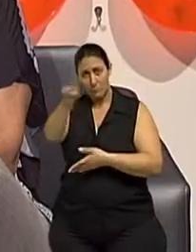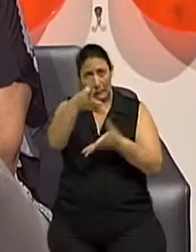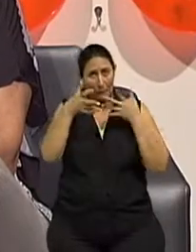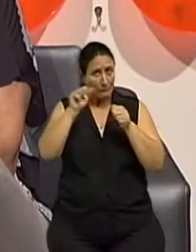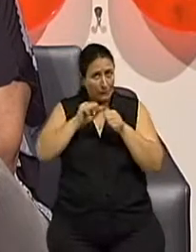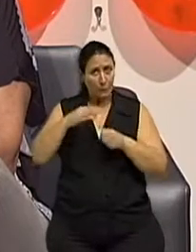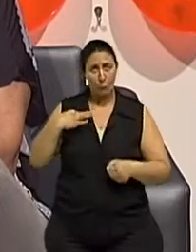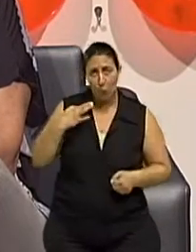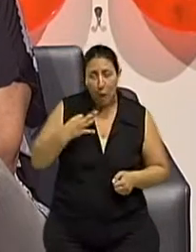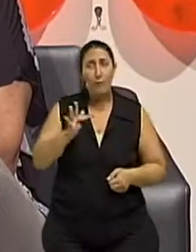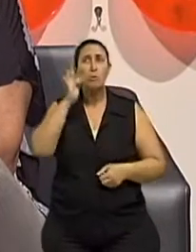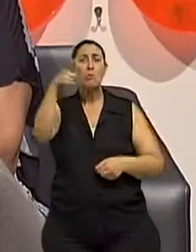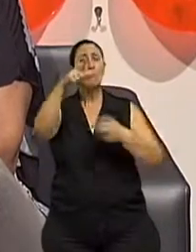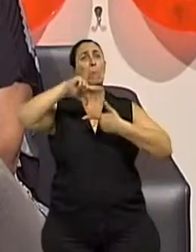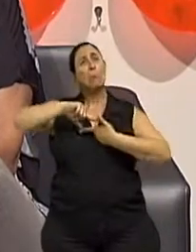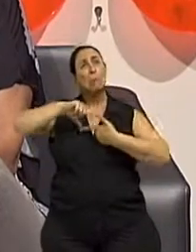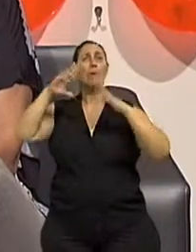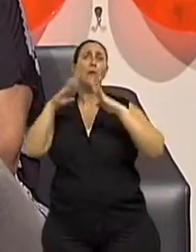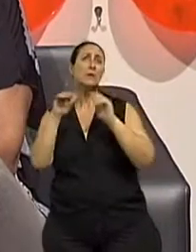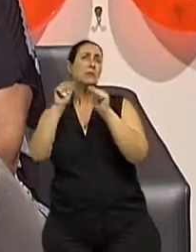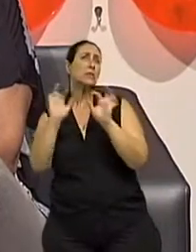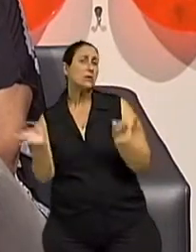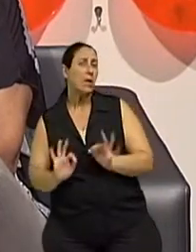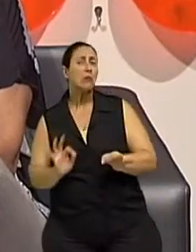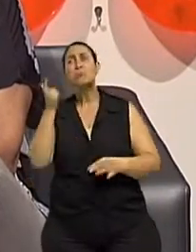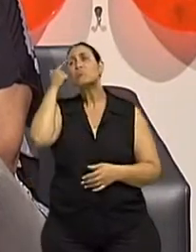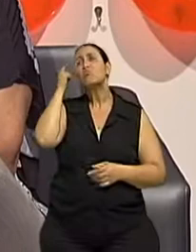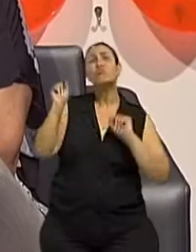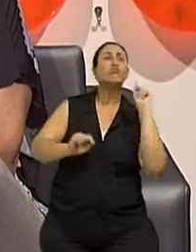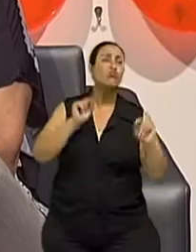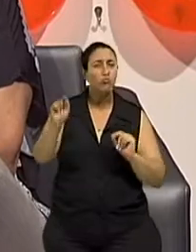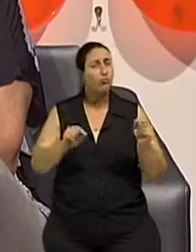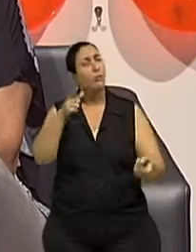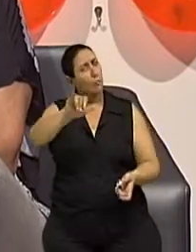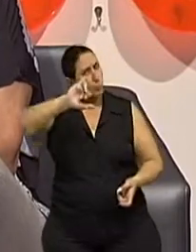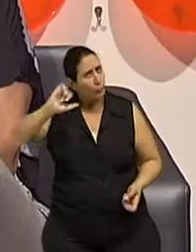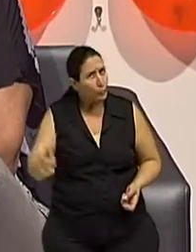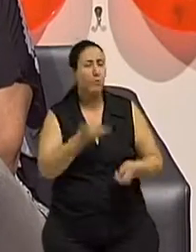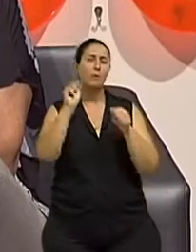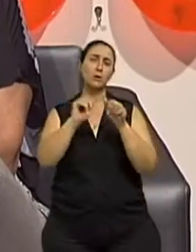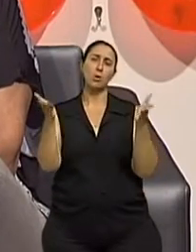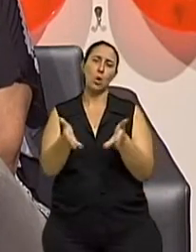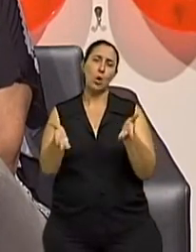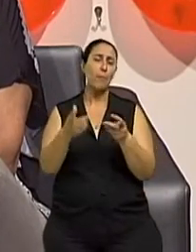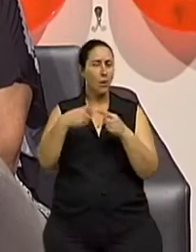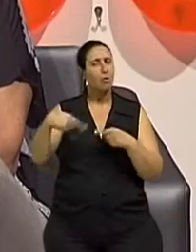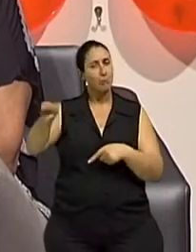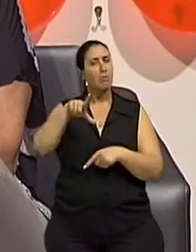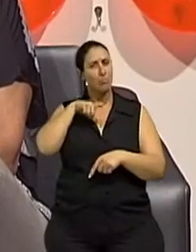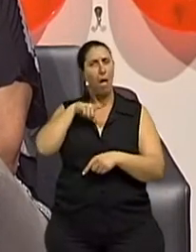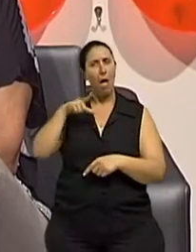fazer alguma coisa, que estão em casa, que ainda não acharam um novo caminho nessa fase da vida, busque, porque ele está lhe esperando.